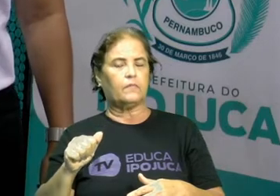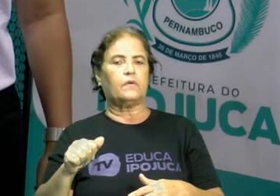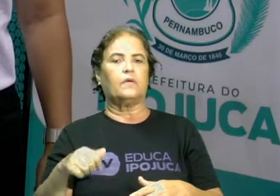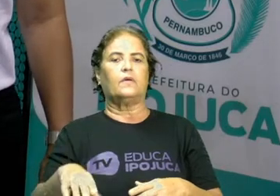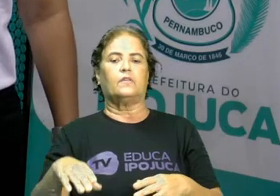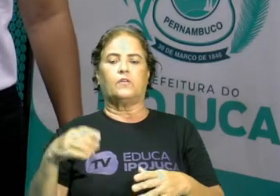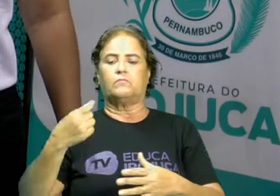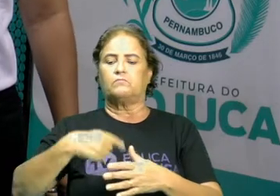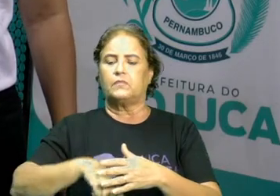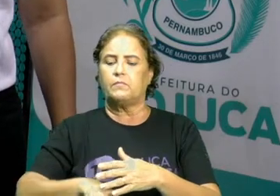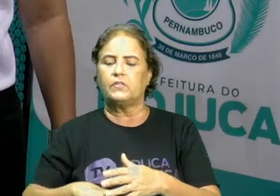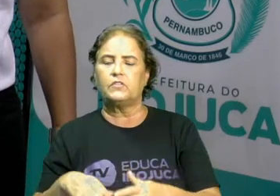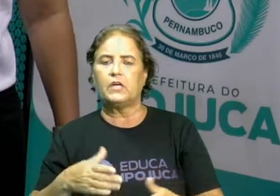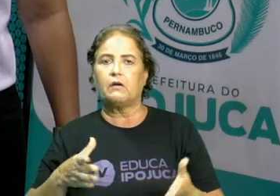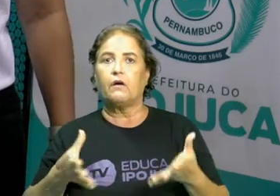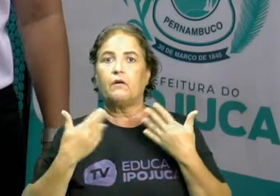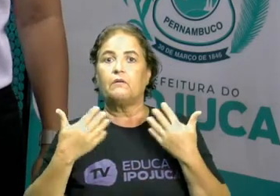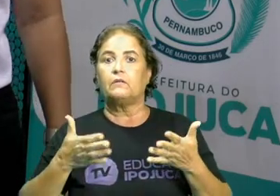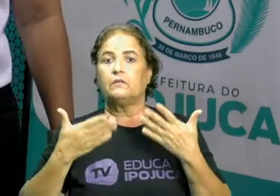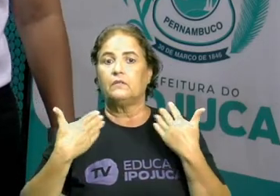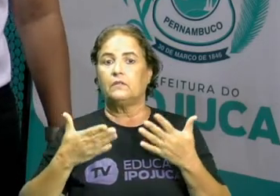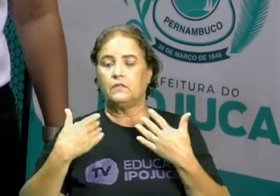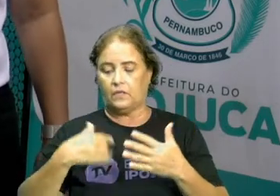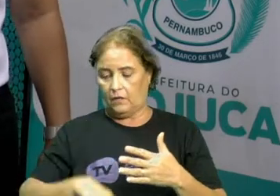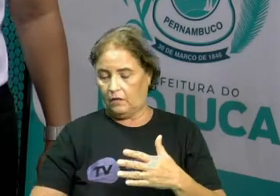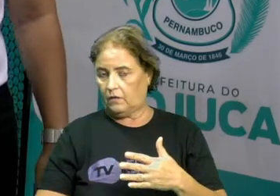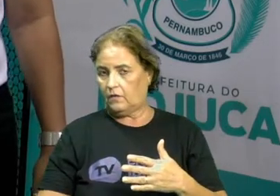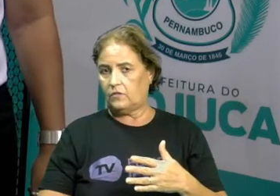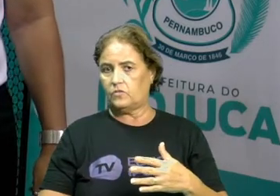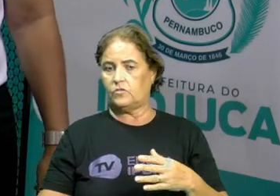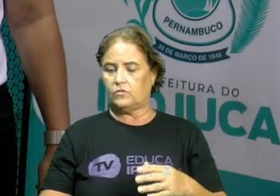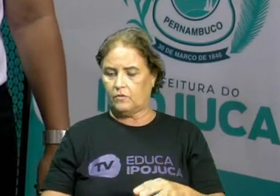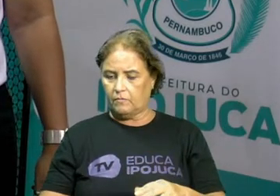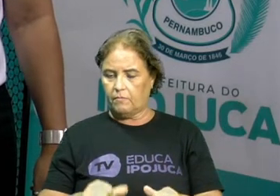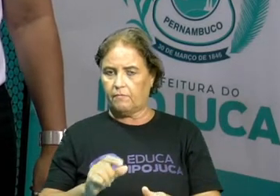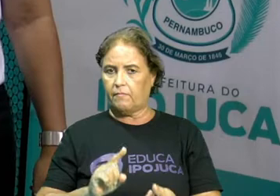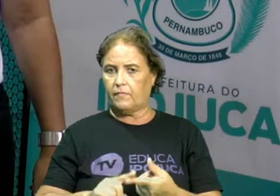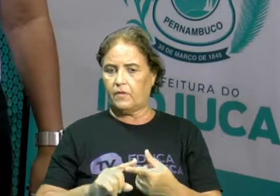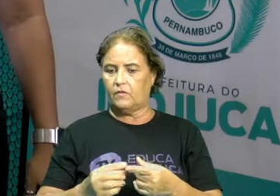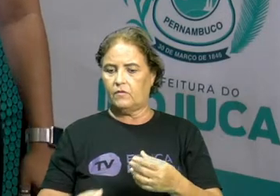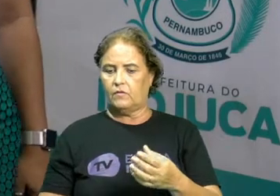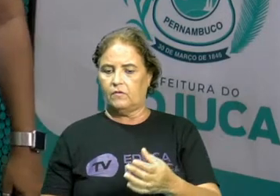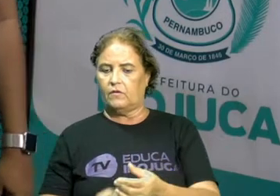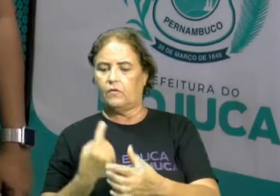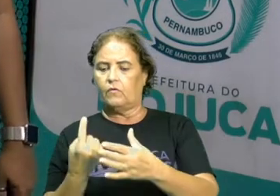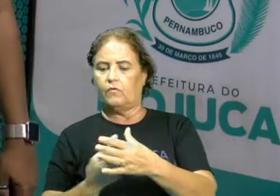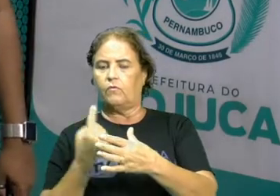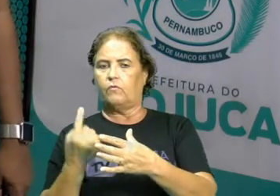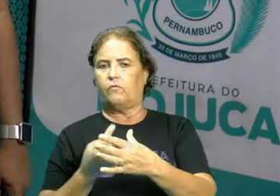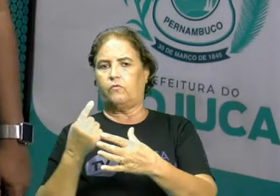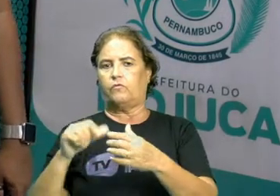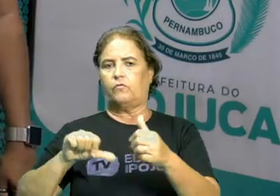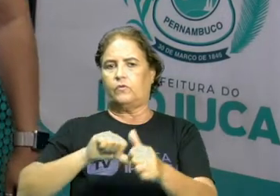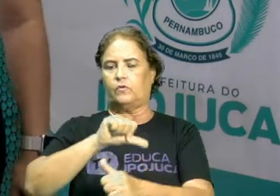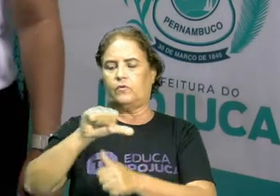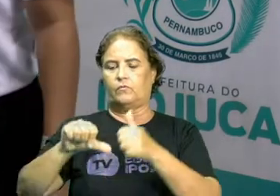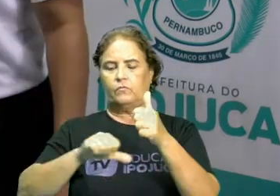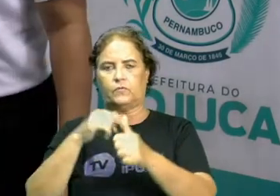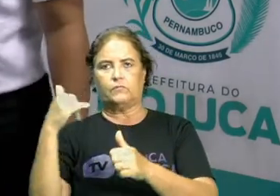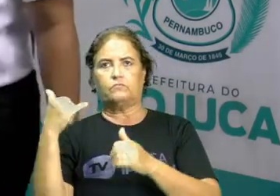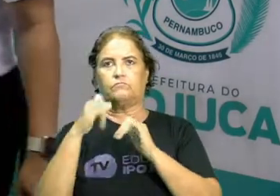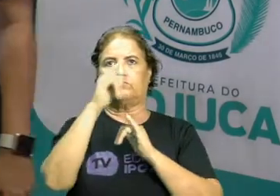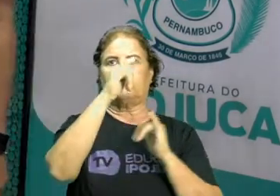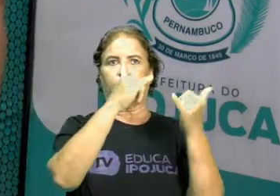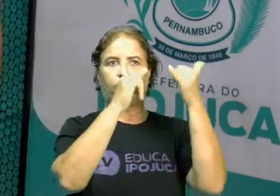girar a turbina e também produzir energia elétrica. Dos mares,